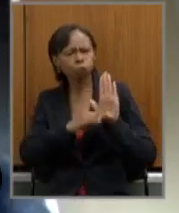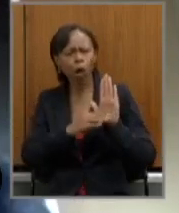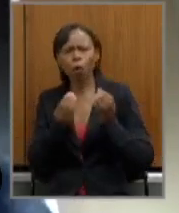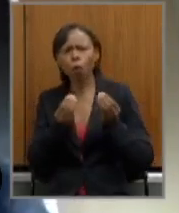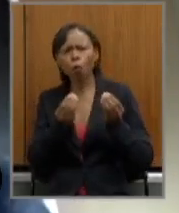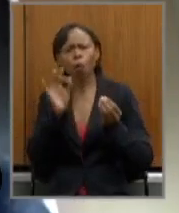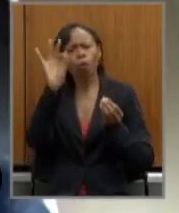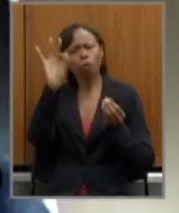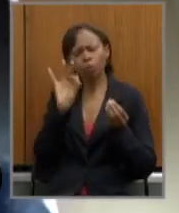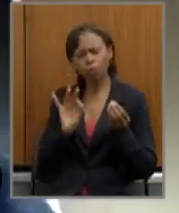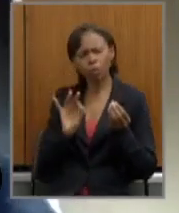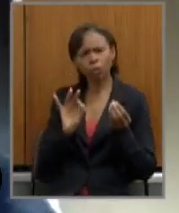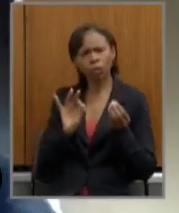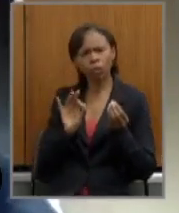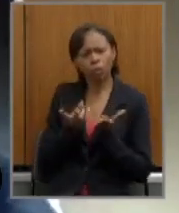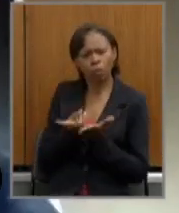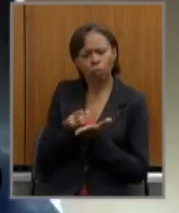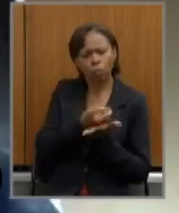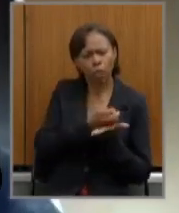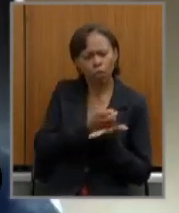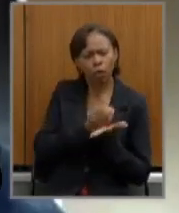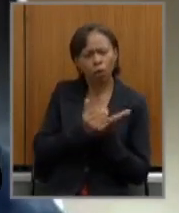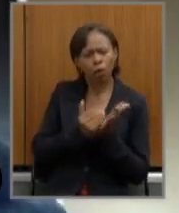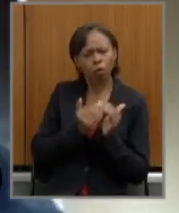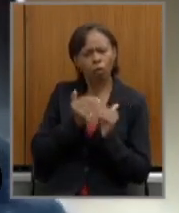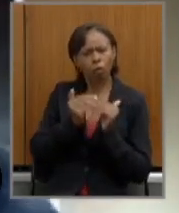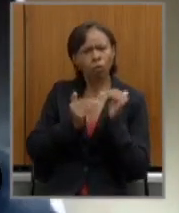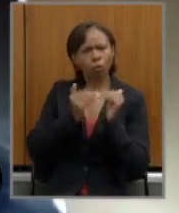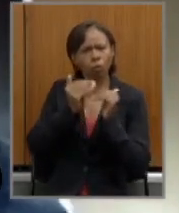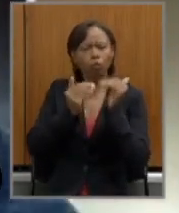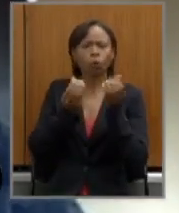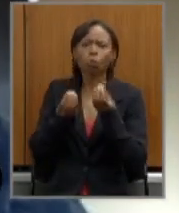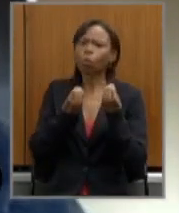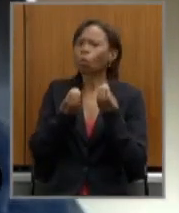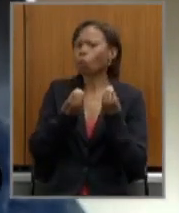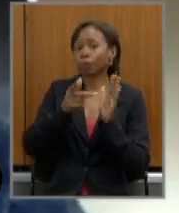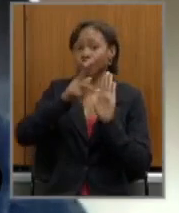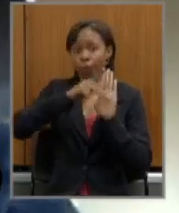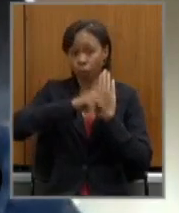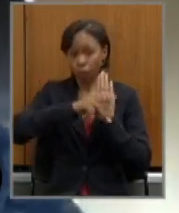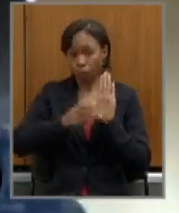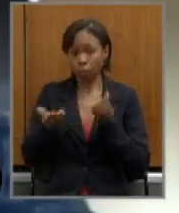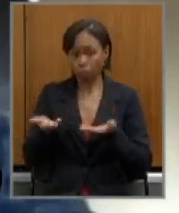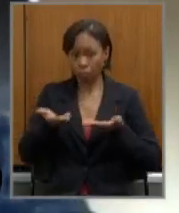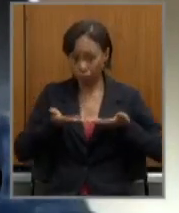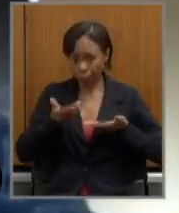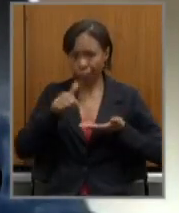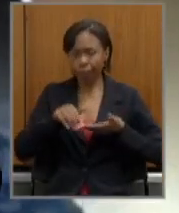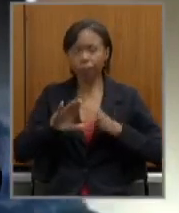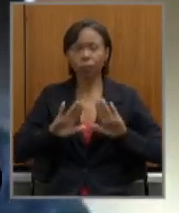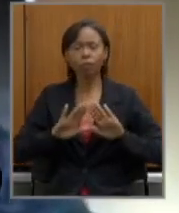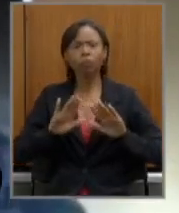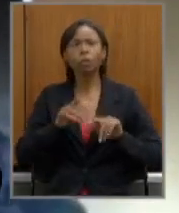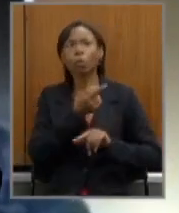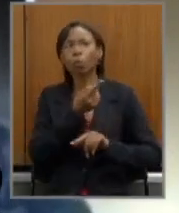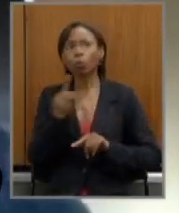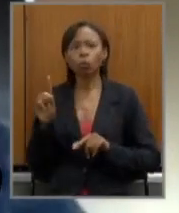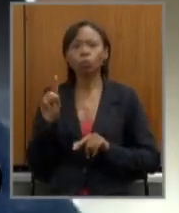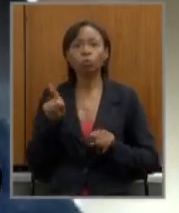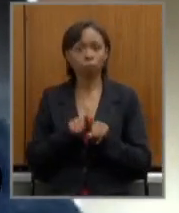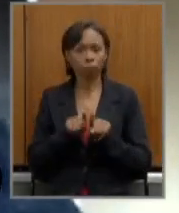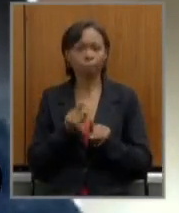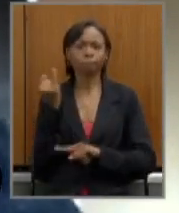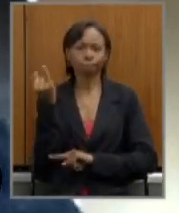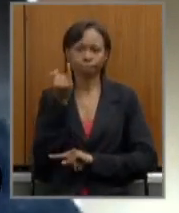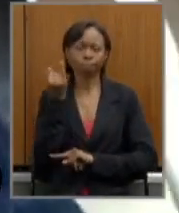percentual de alíquota progressiva como que o projeto encaminhado a essa casa e por último não menos importante mas